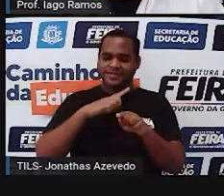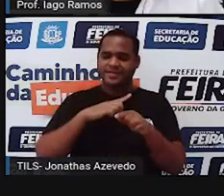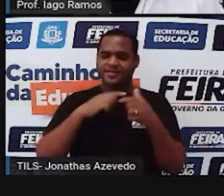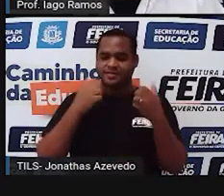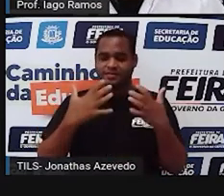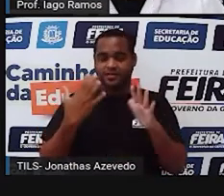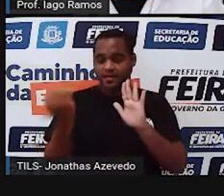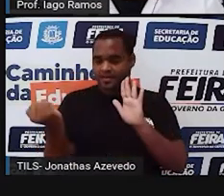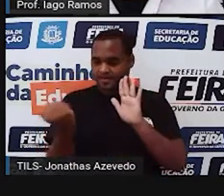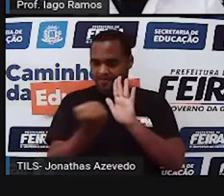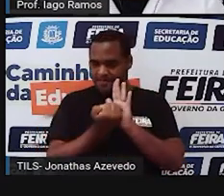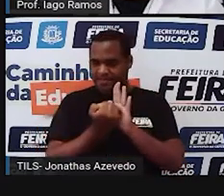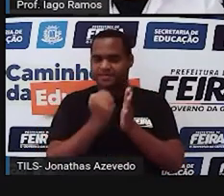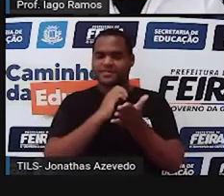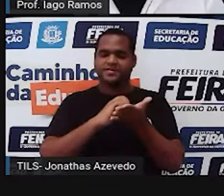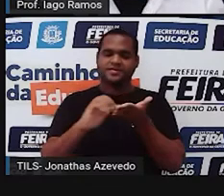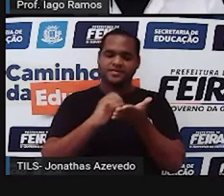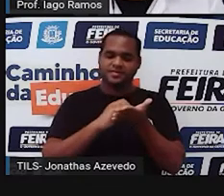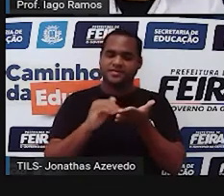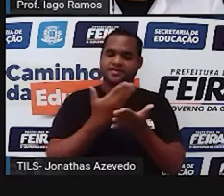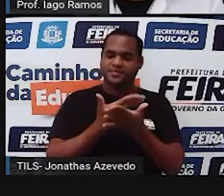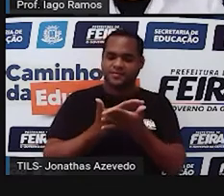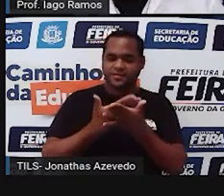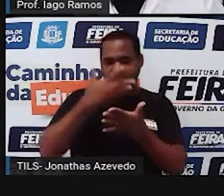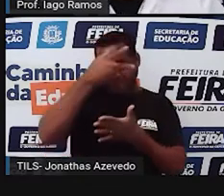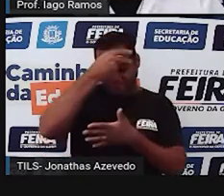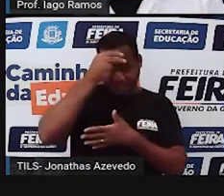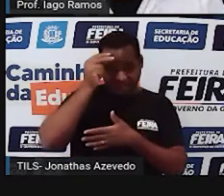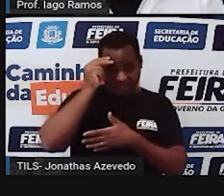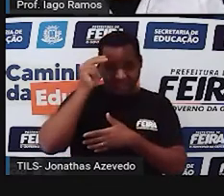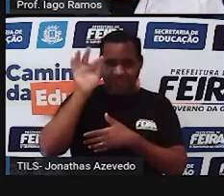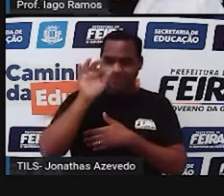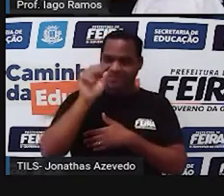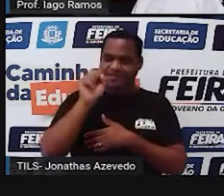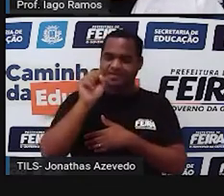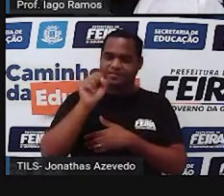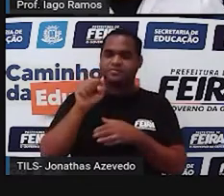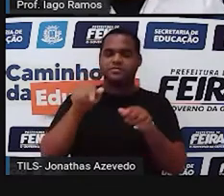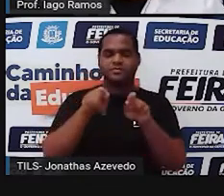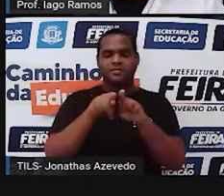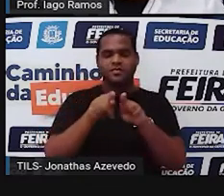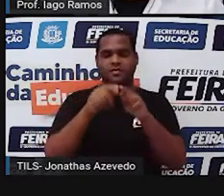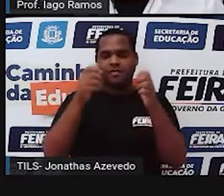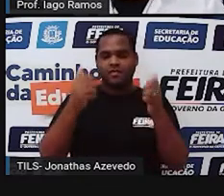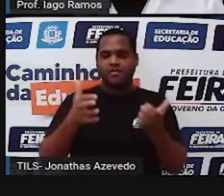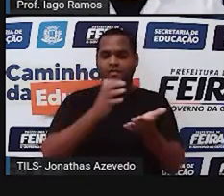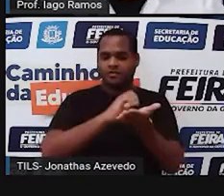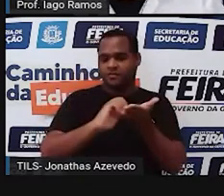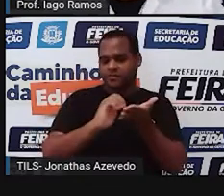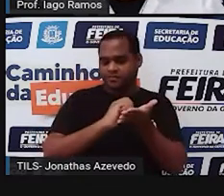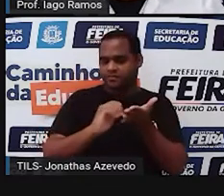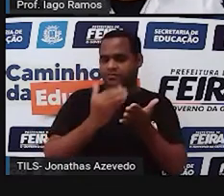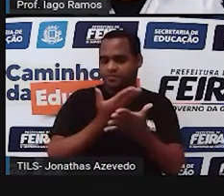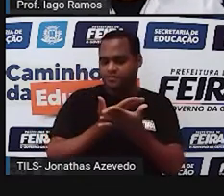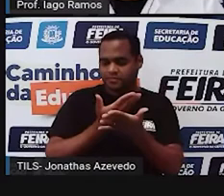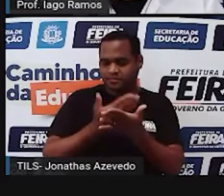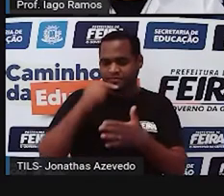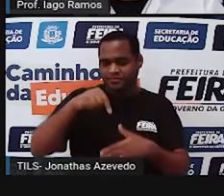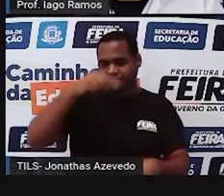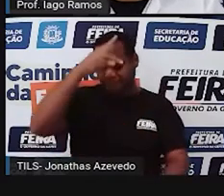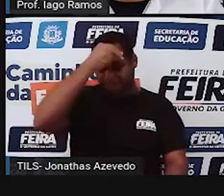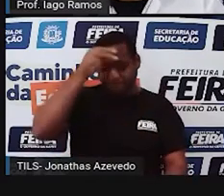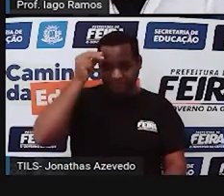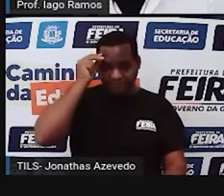da própria Secretaria Municipal de Educação de Feira de Santana, e também da Prefeitura Municipal de Feira de